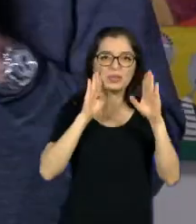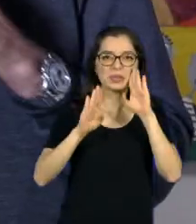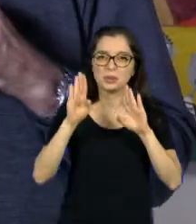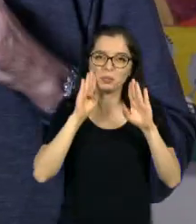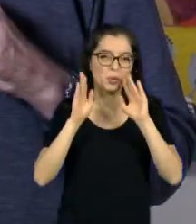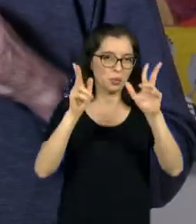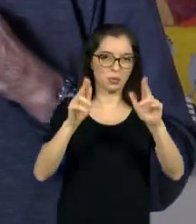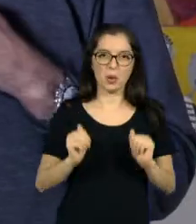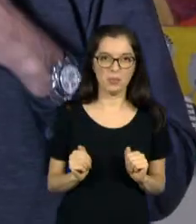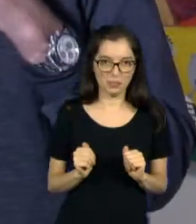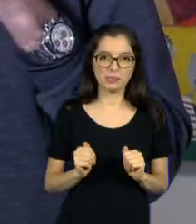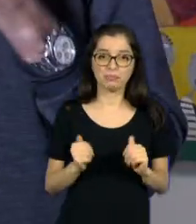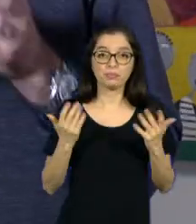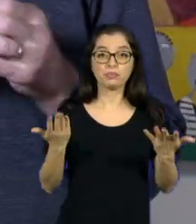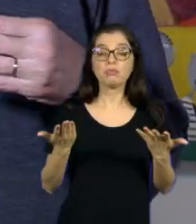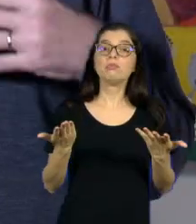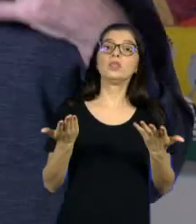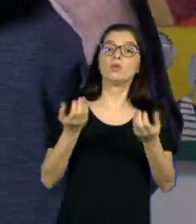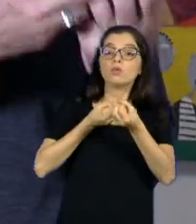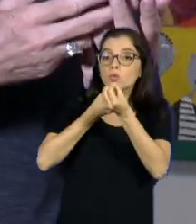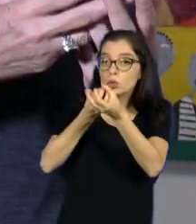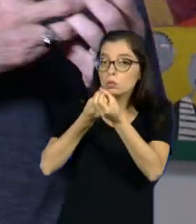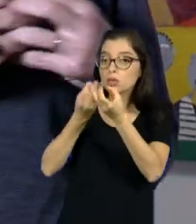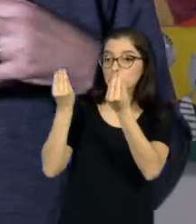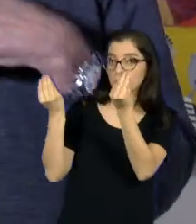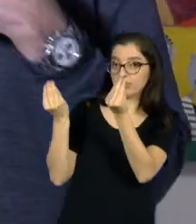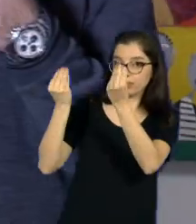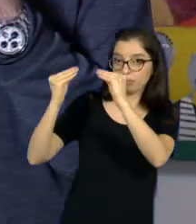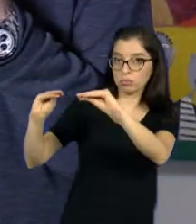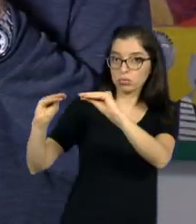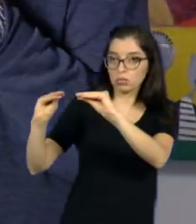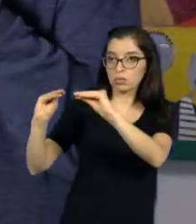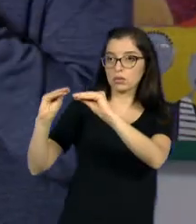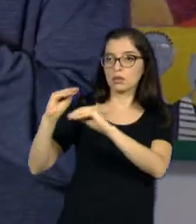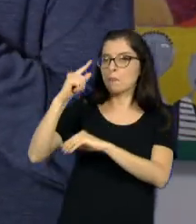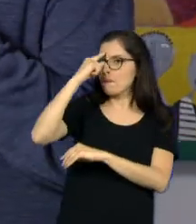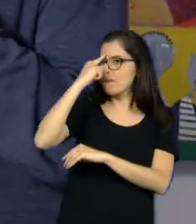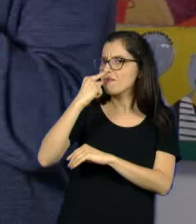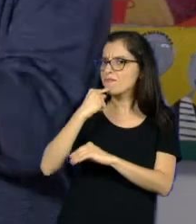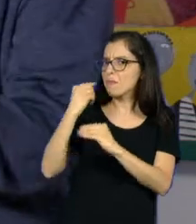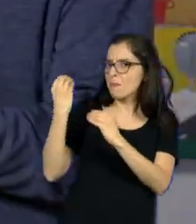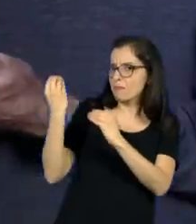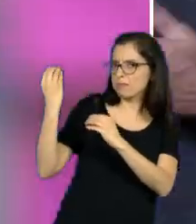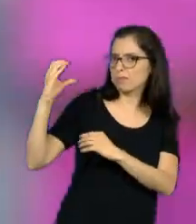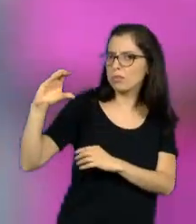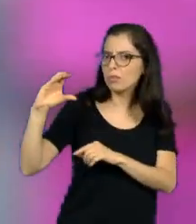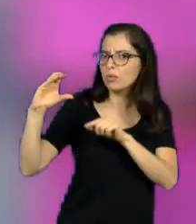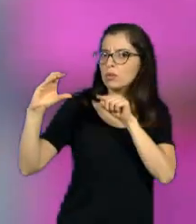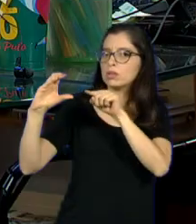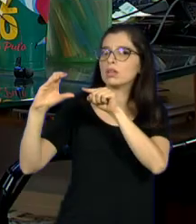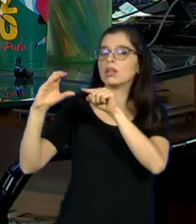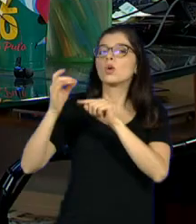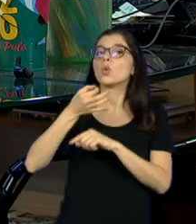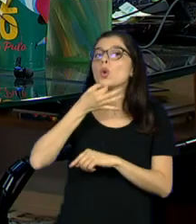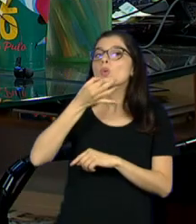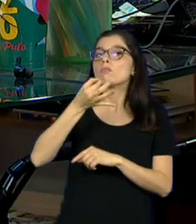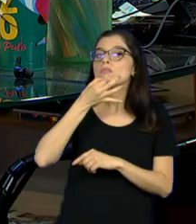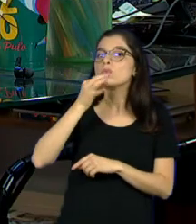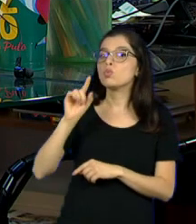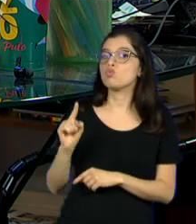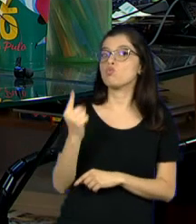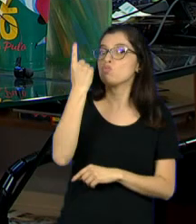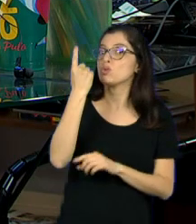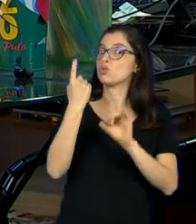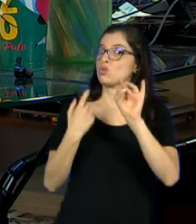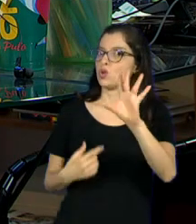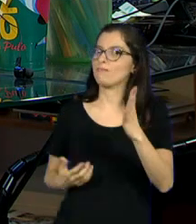Quando uma pessoa posta uma informação no blog dela ou no perfil do Facebook, é uma declaração, uma opinião de